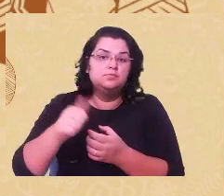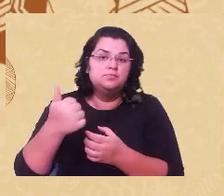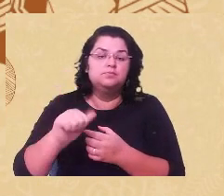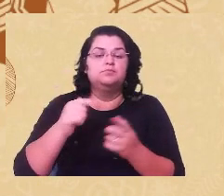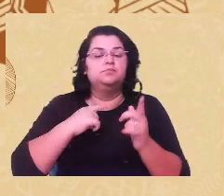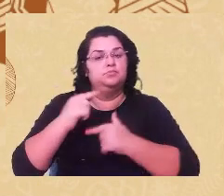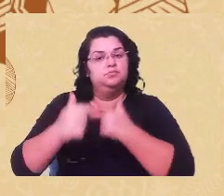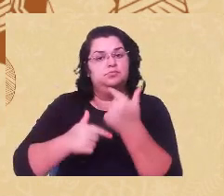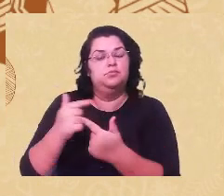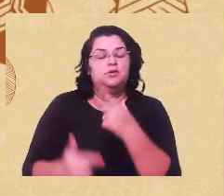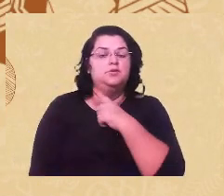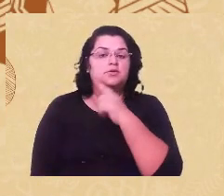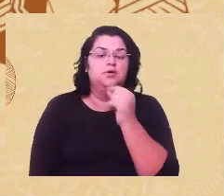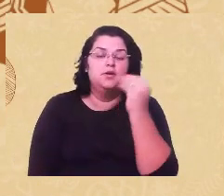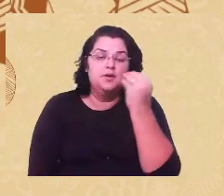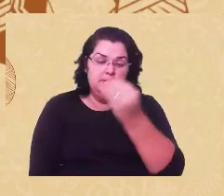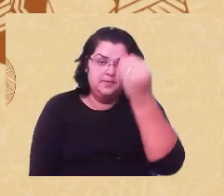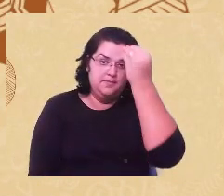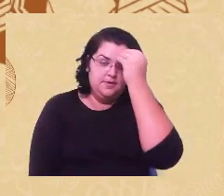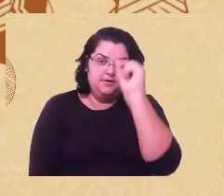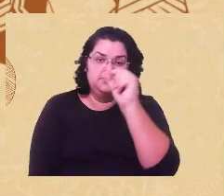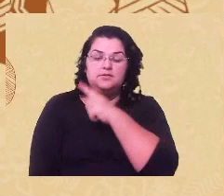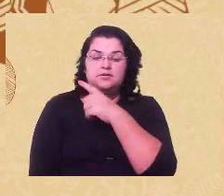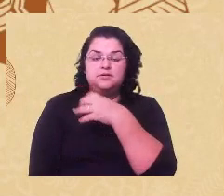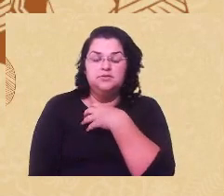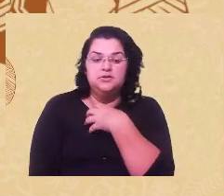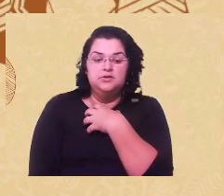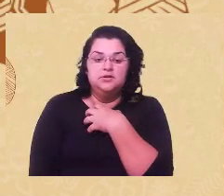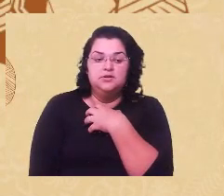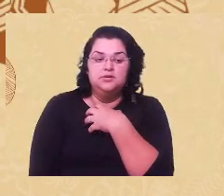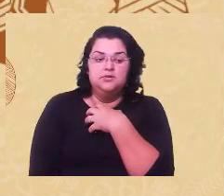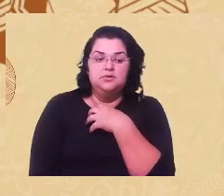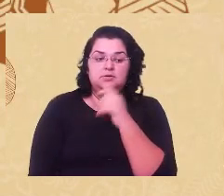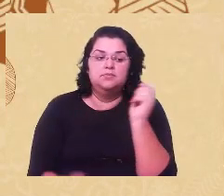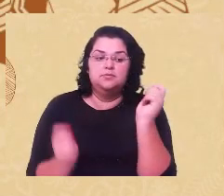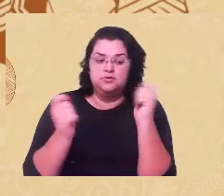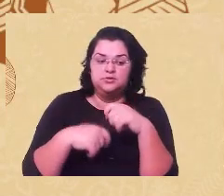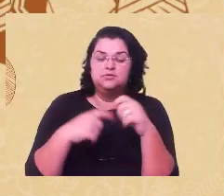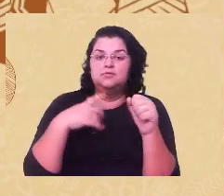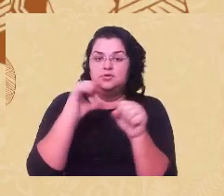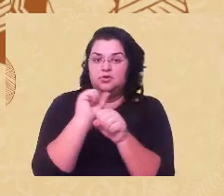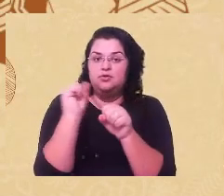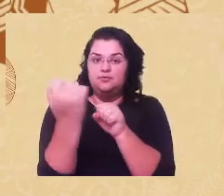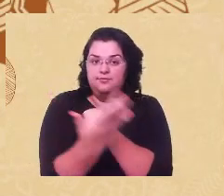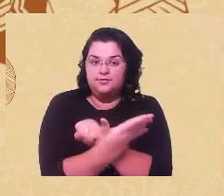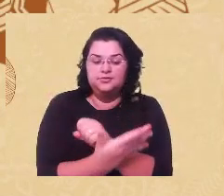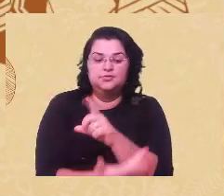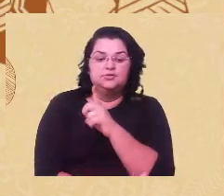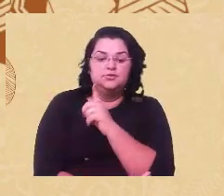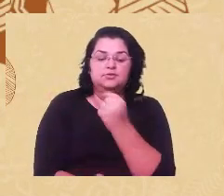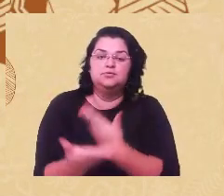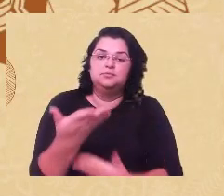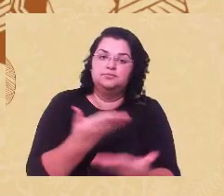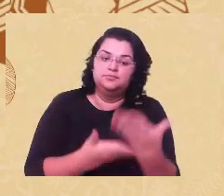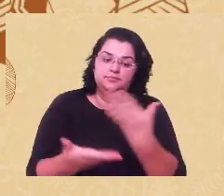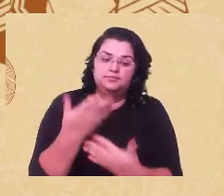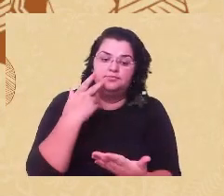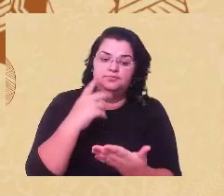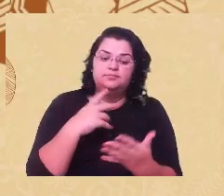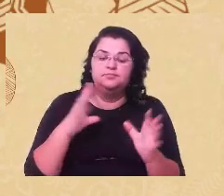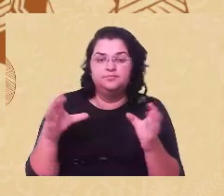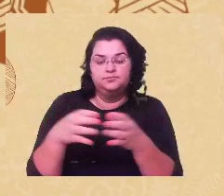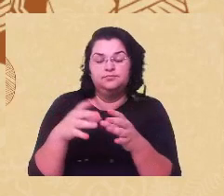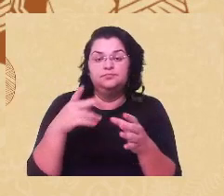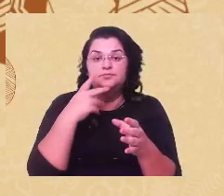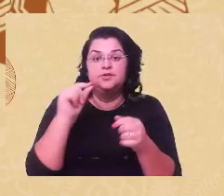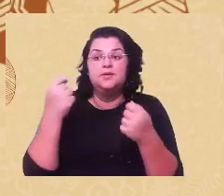delas com um padro, né, de sintomas de possível covid e o primeiro encaminhamento da equipe é mandá-la fazer um